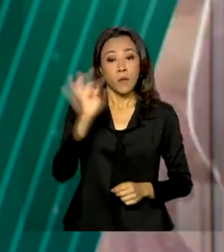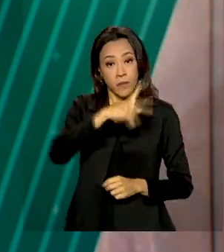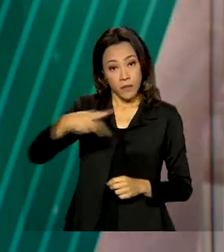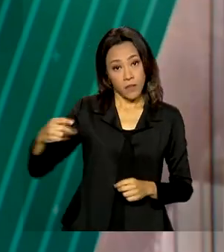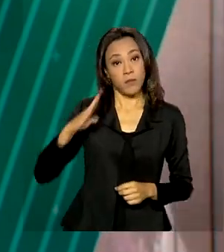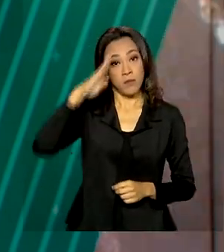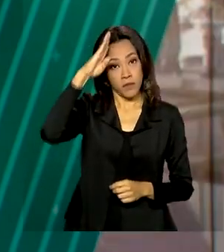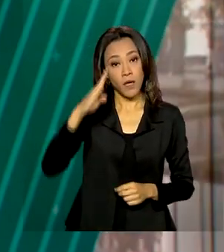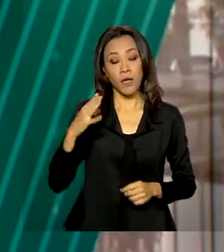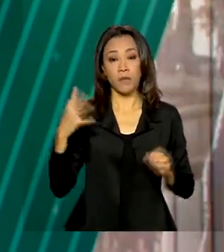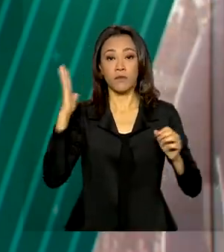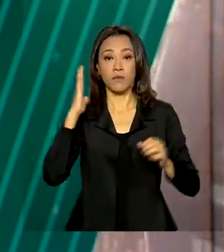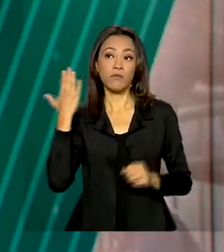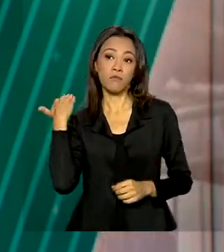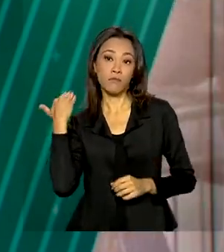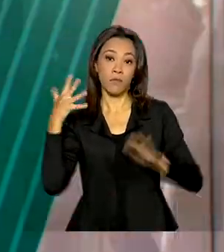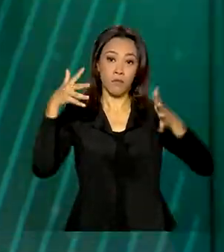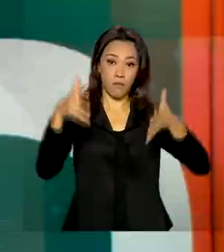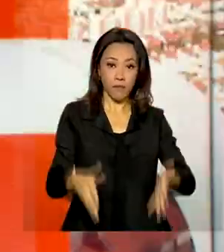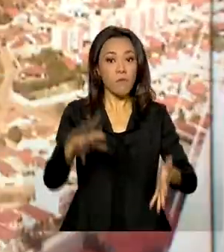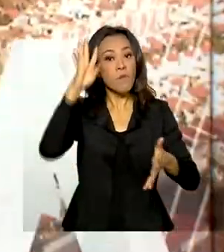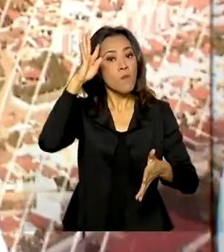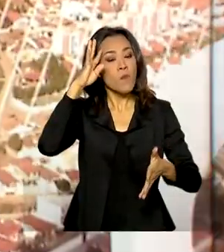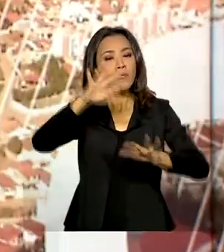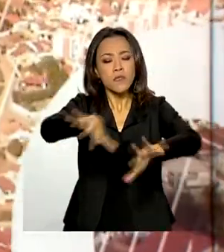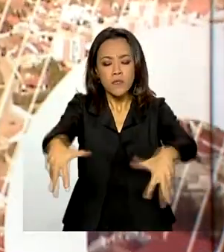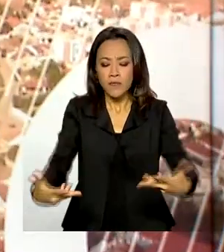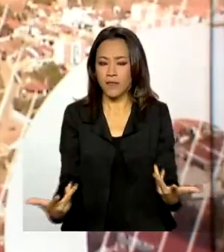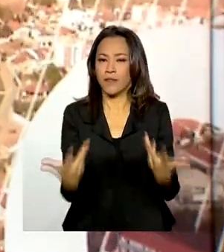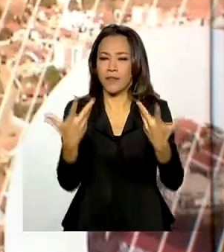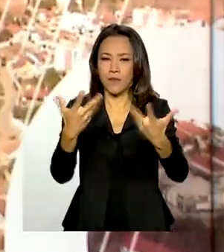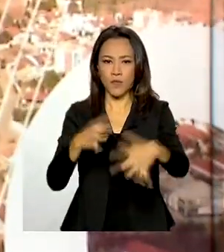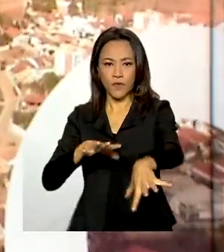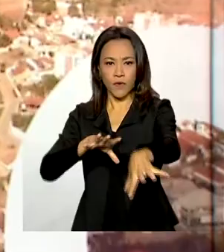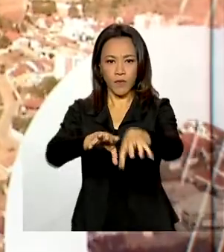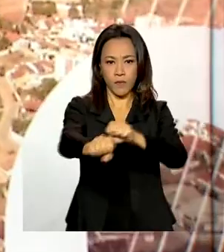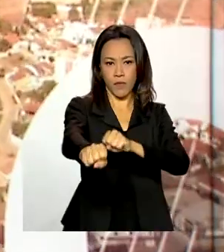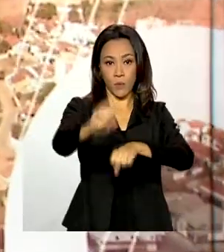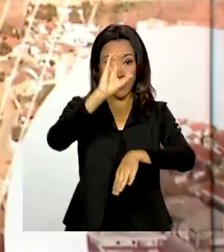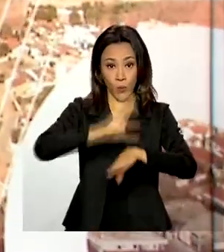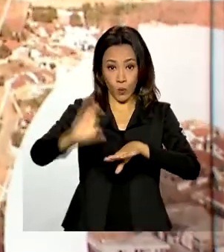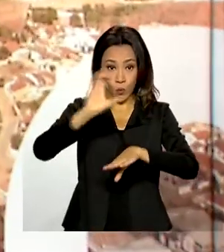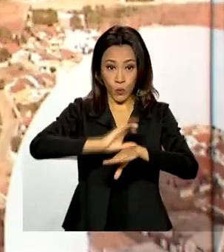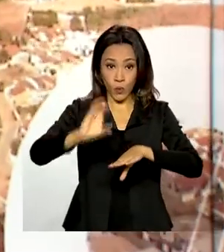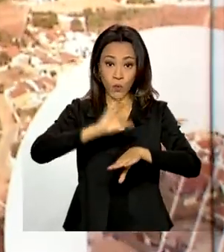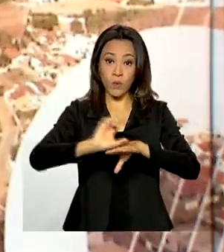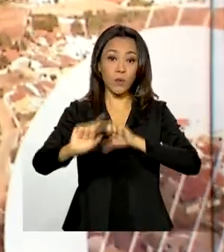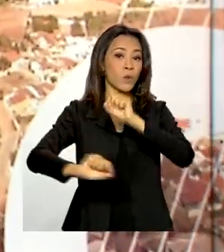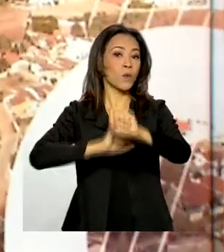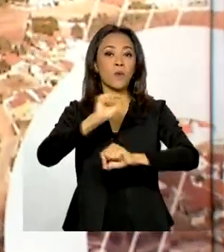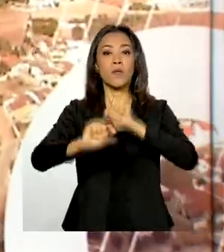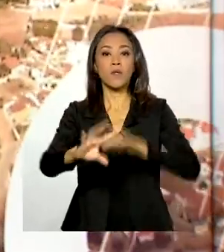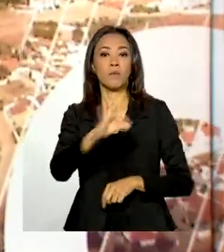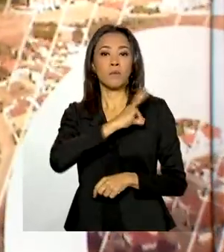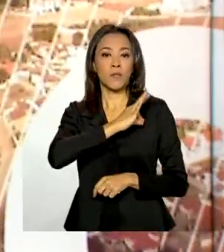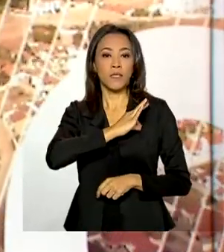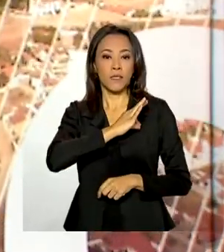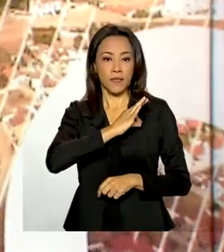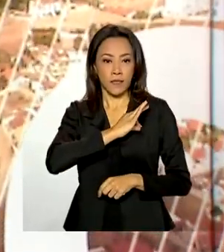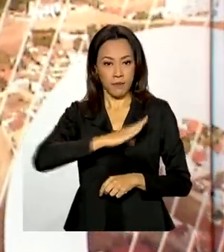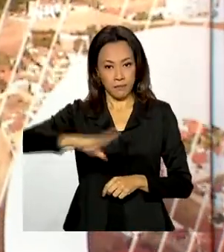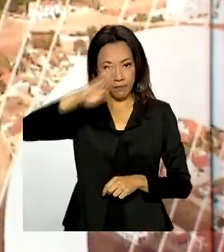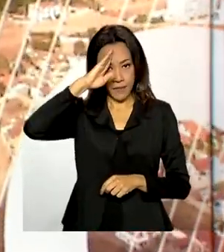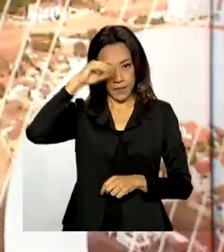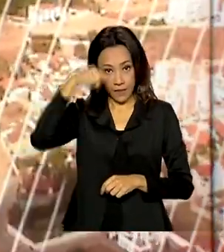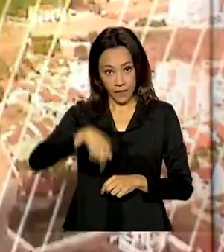participou nesta quarta-feira da cerimônia de formatura do curso de aperfeiçoamento de oficiais da Polícia Militar aqui